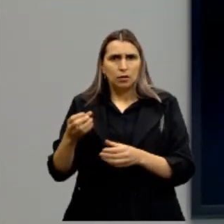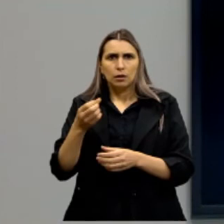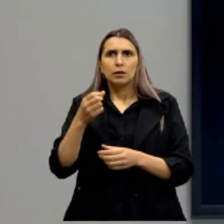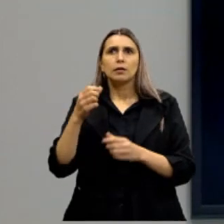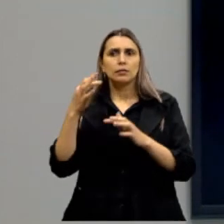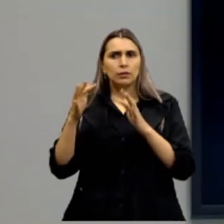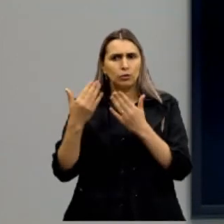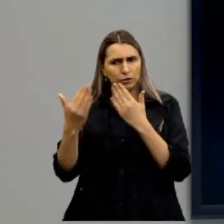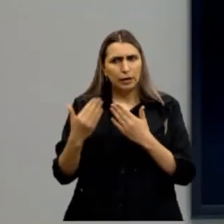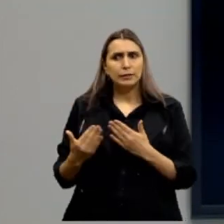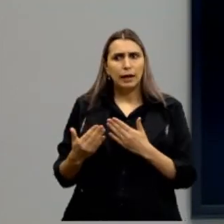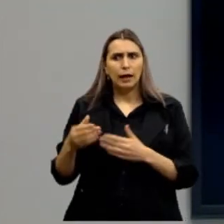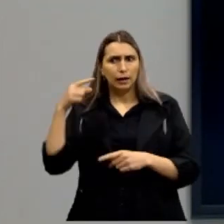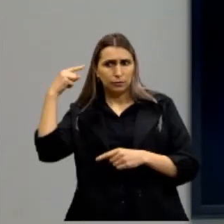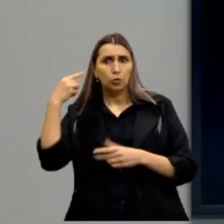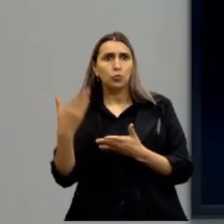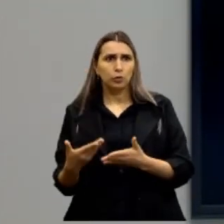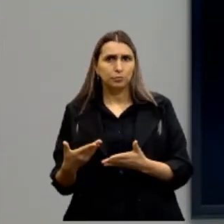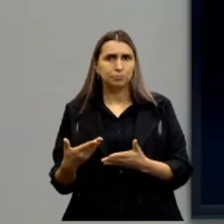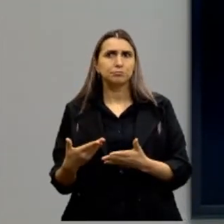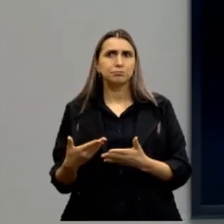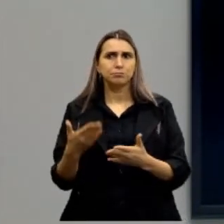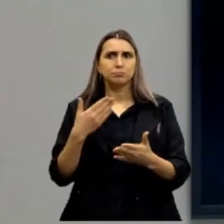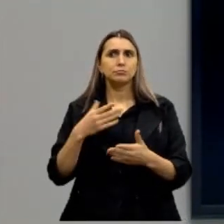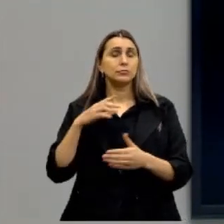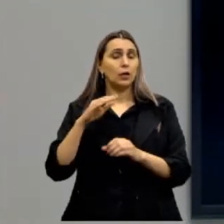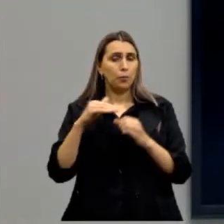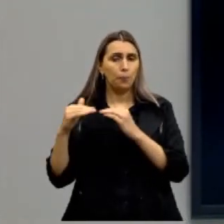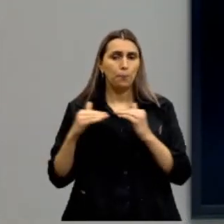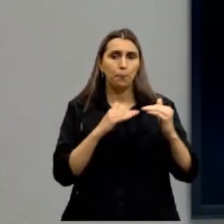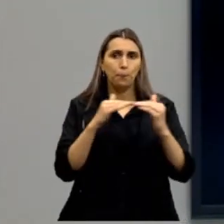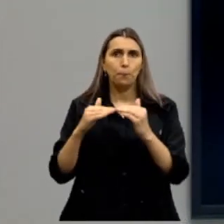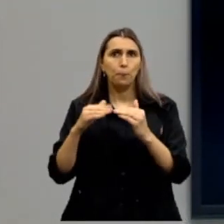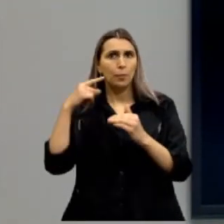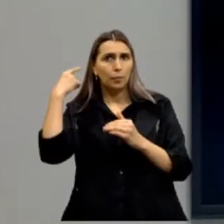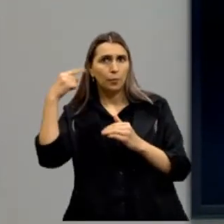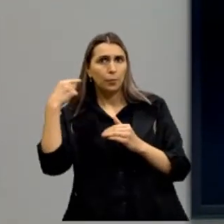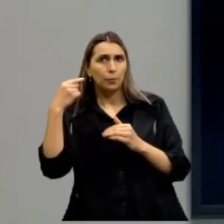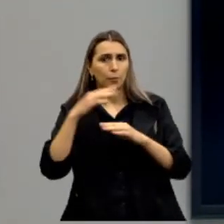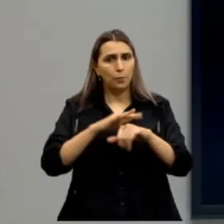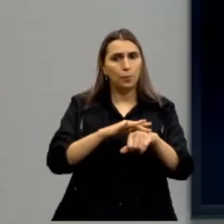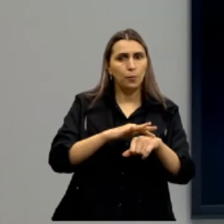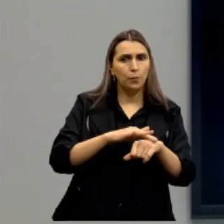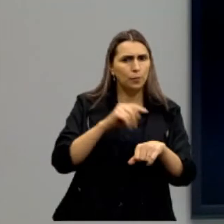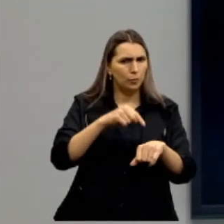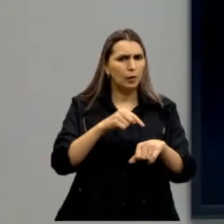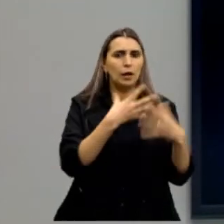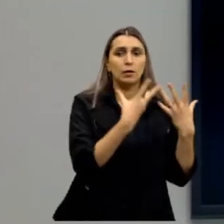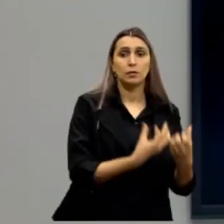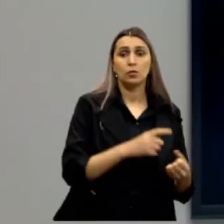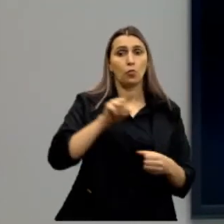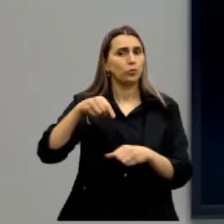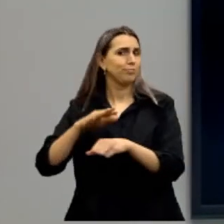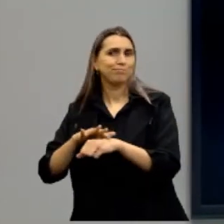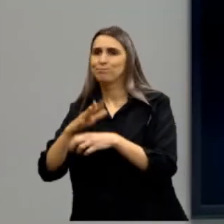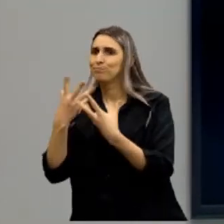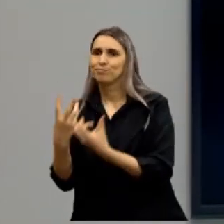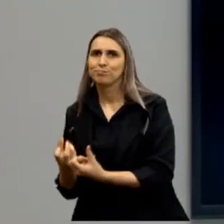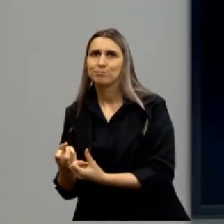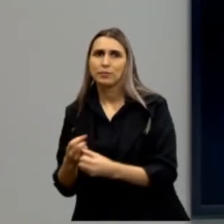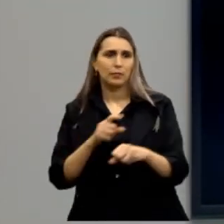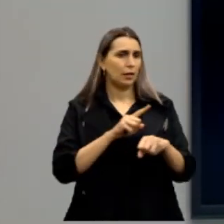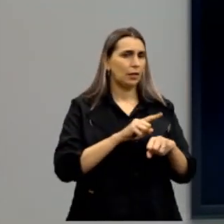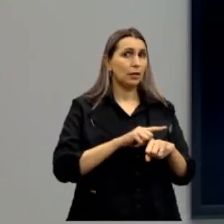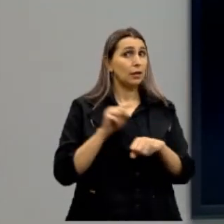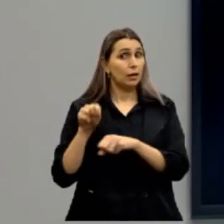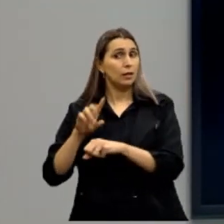E aí temos também padrões de doenças que apresentaram, então existem padrões, tais doenças são aceitas e outras não são aceitas, aquelas que